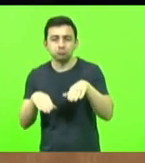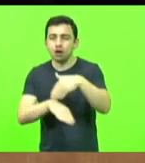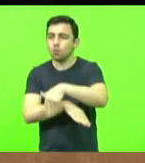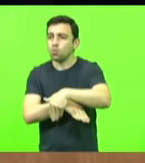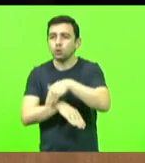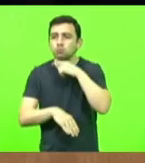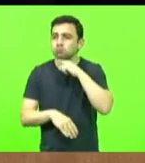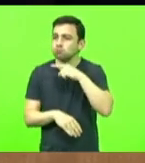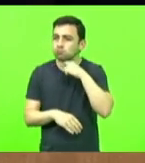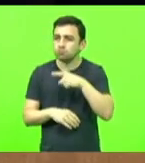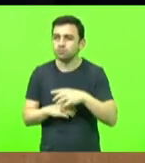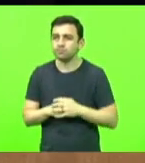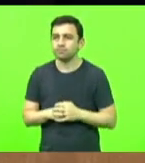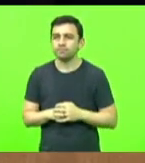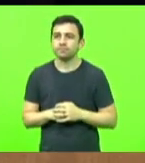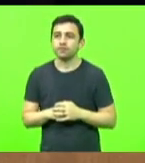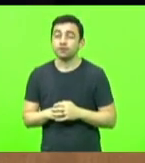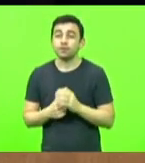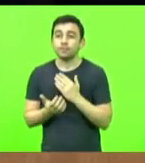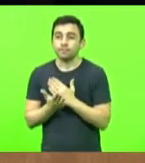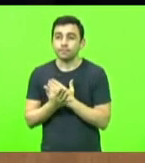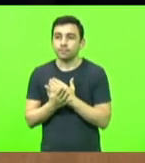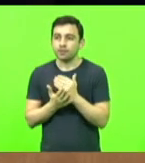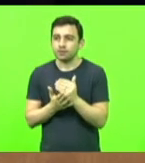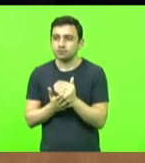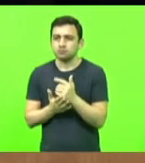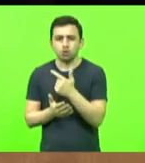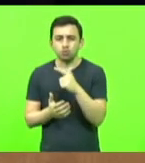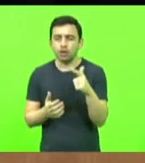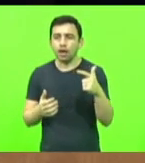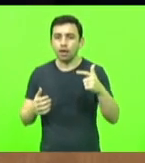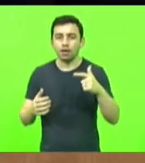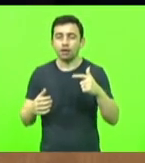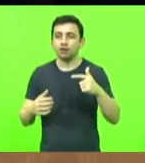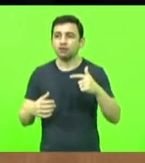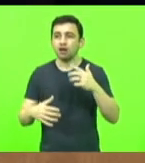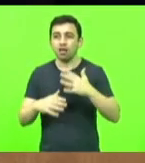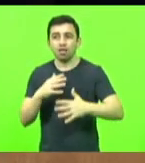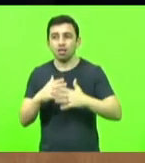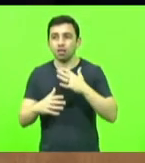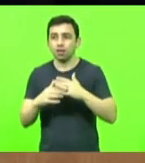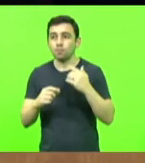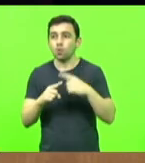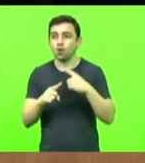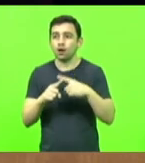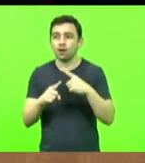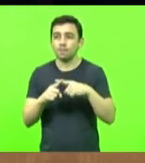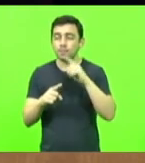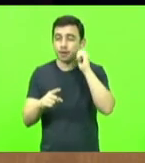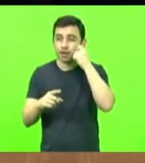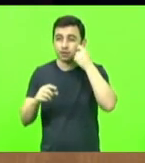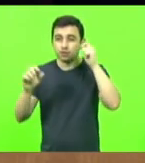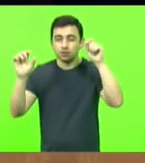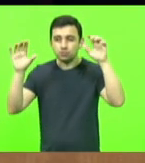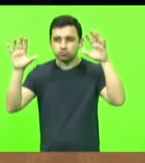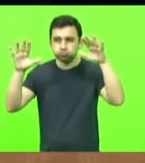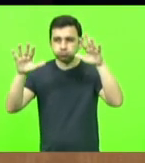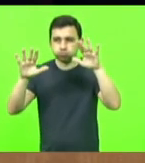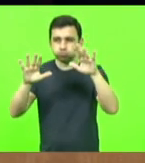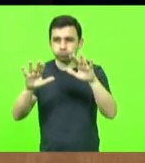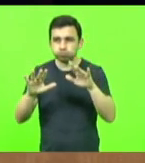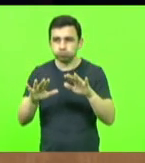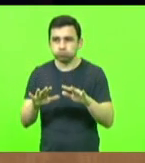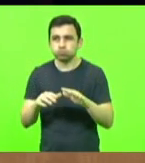Inicialmente, não houve pânico, pois os nevoeiros em Londres, conhecidos como